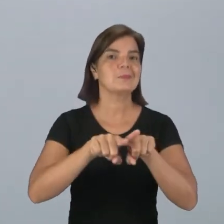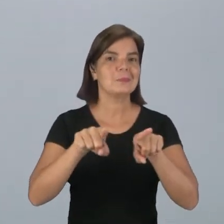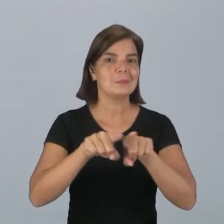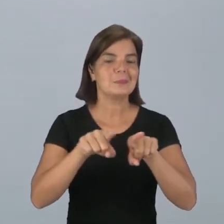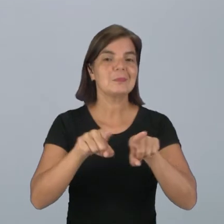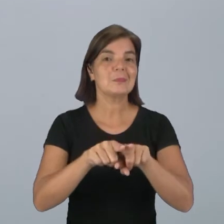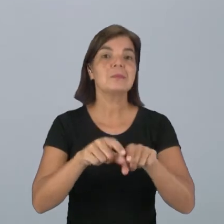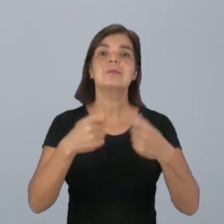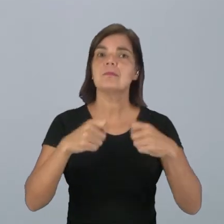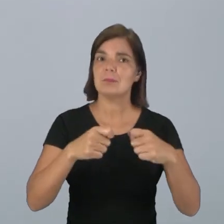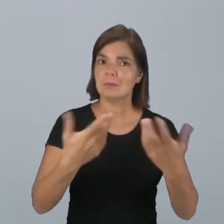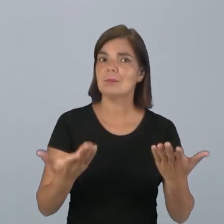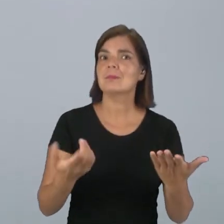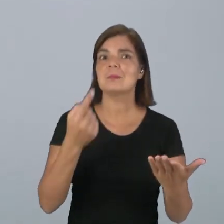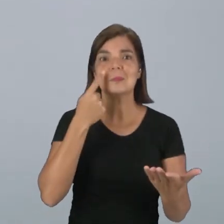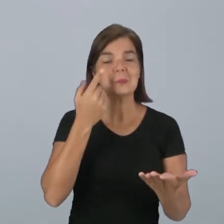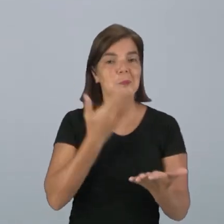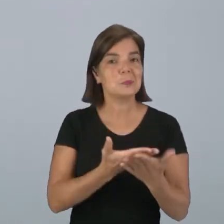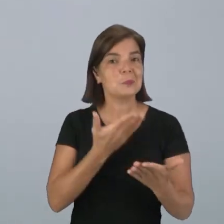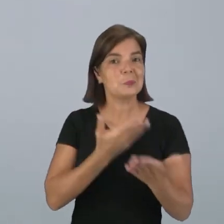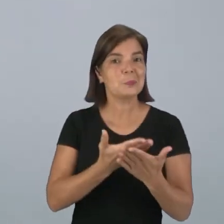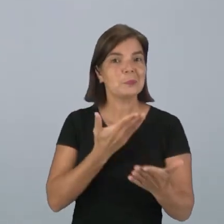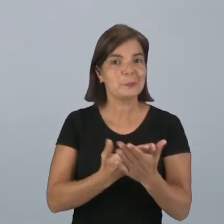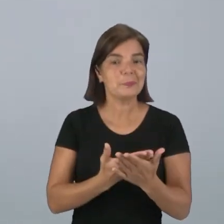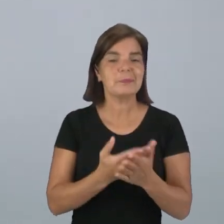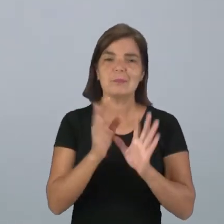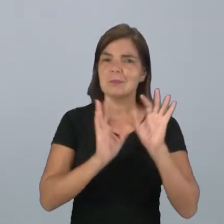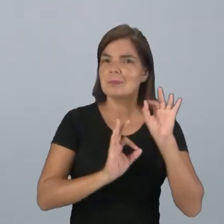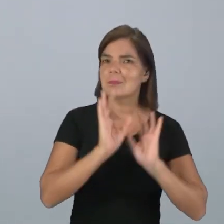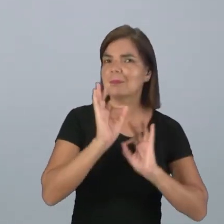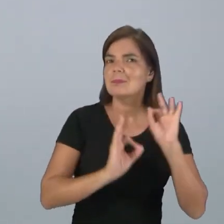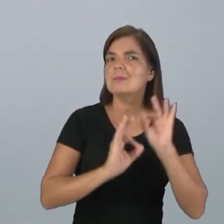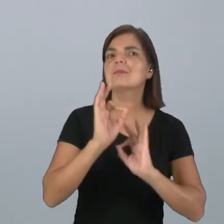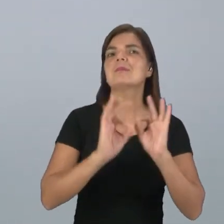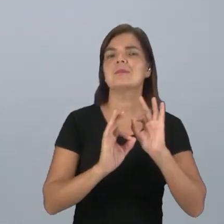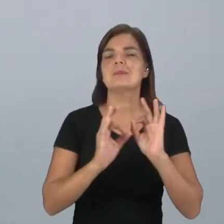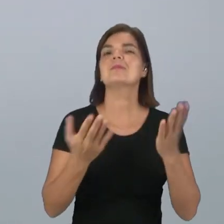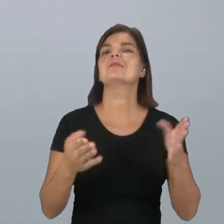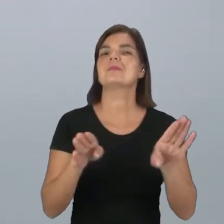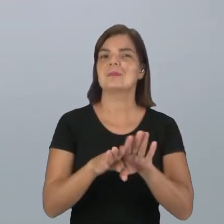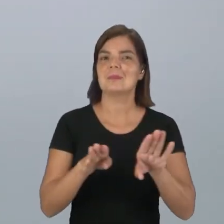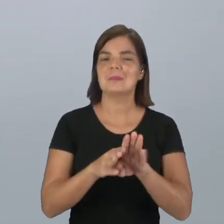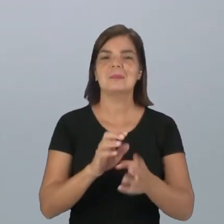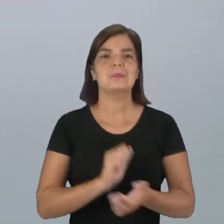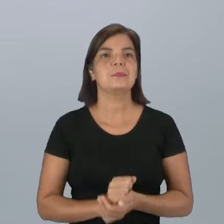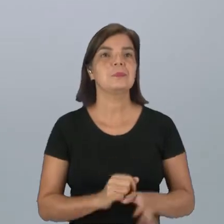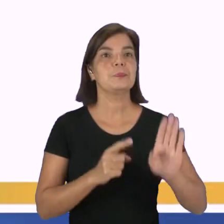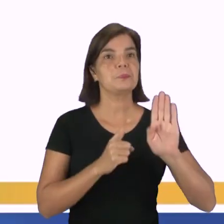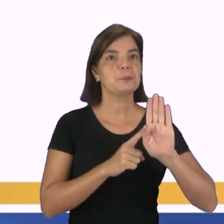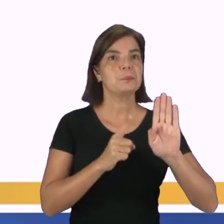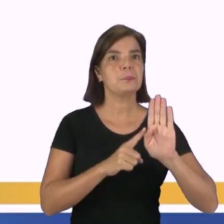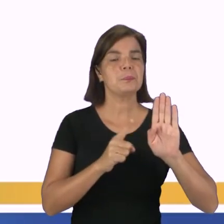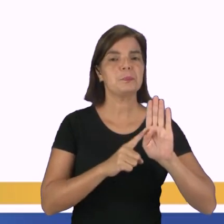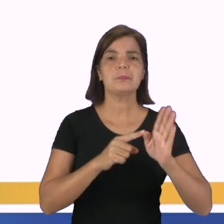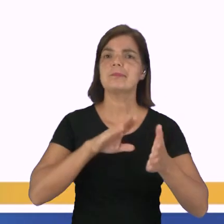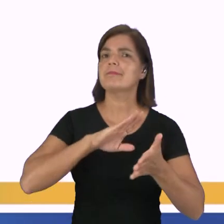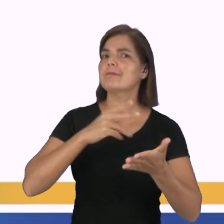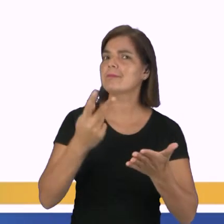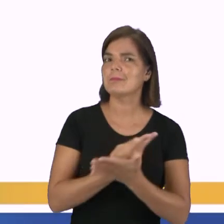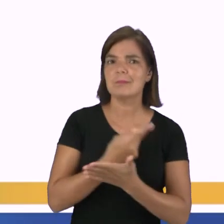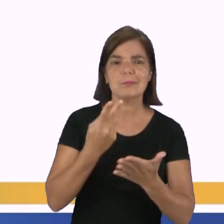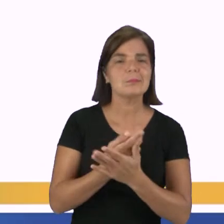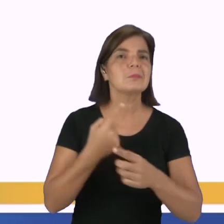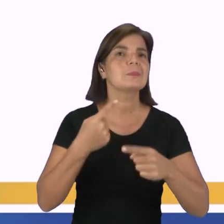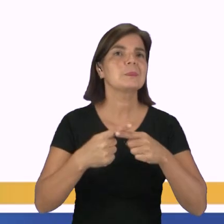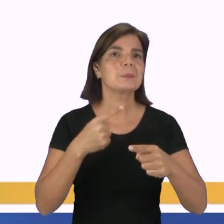tese, você precisa estudar, você precisa planejar, você precisa organizar. A letra B está descartada porque